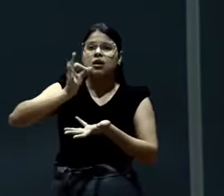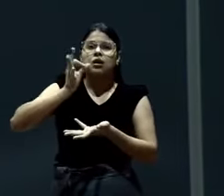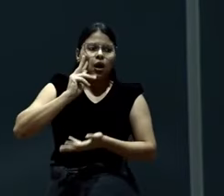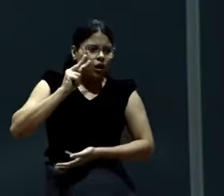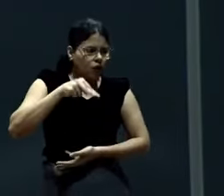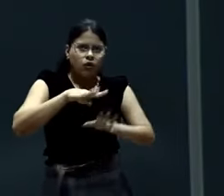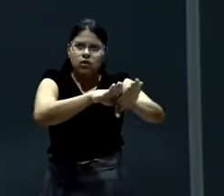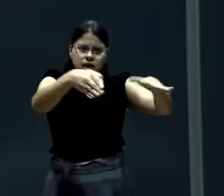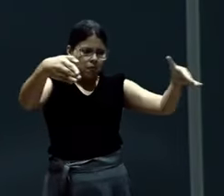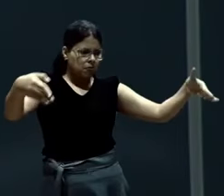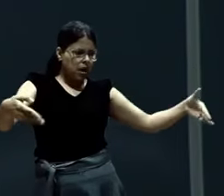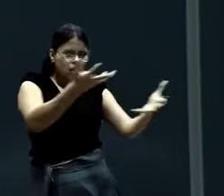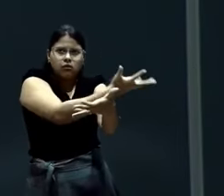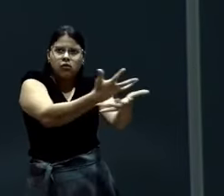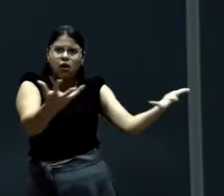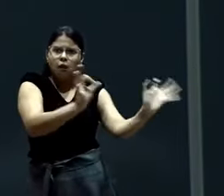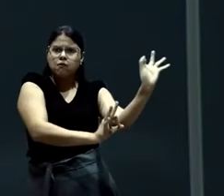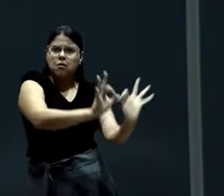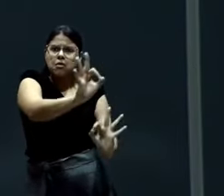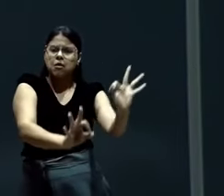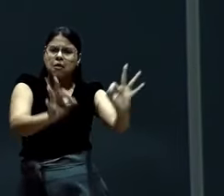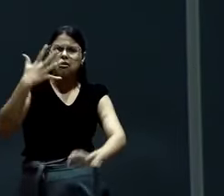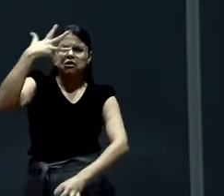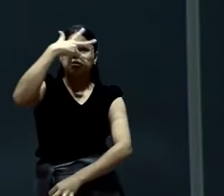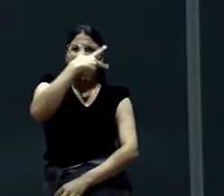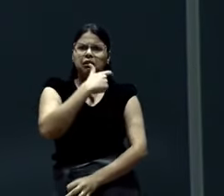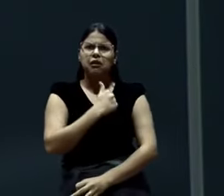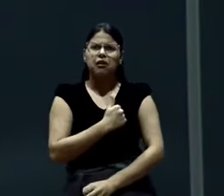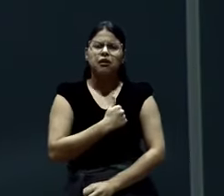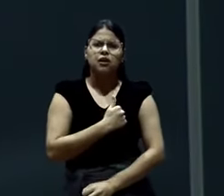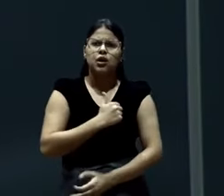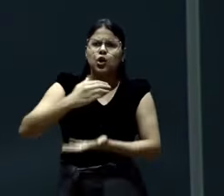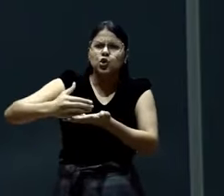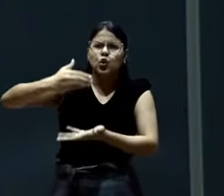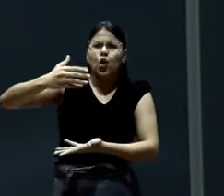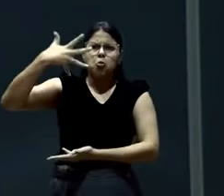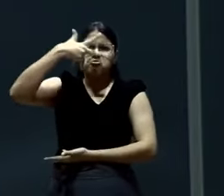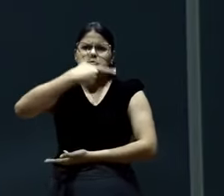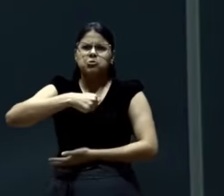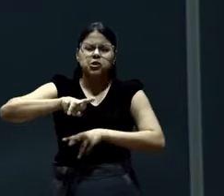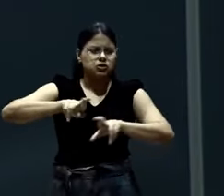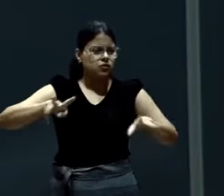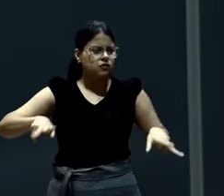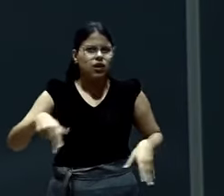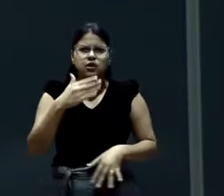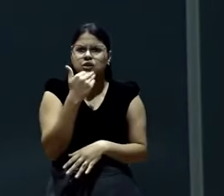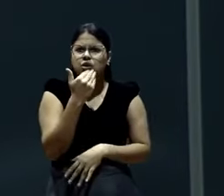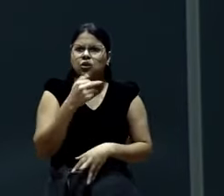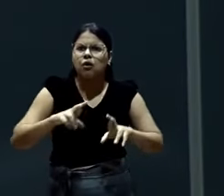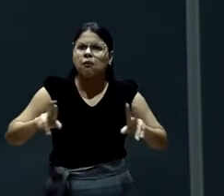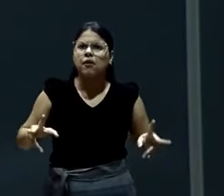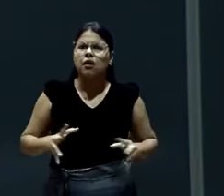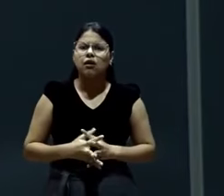aquela mesa bonita. Com as coisas coloridas. Copo bonito. Diferente. Uma comida diferente.